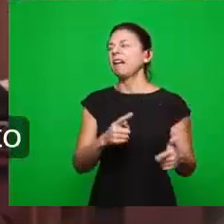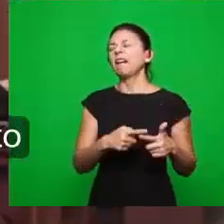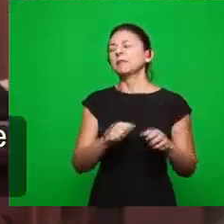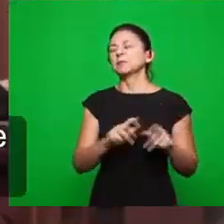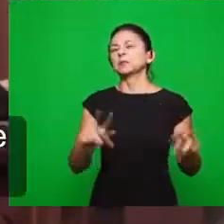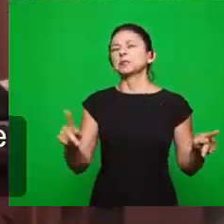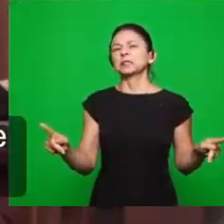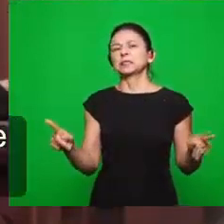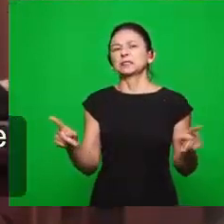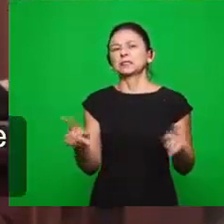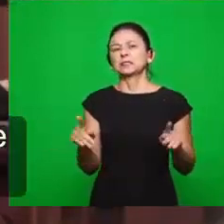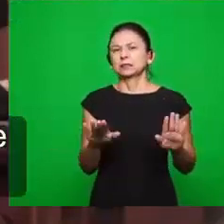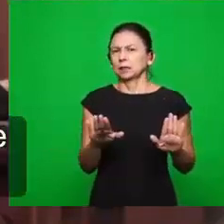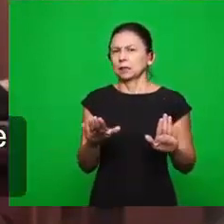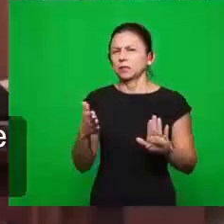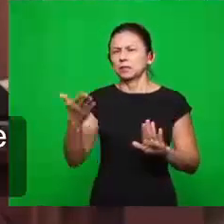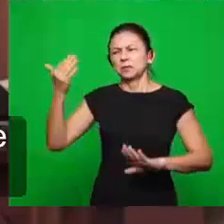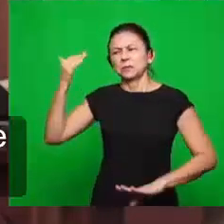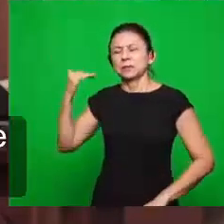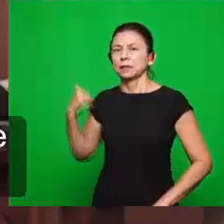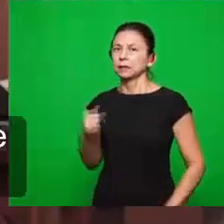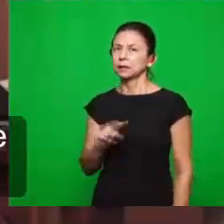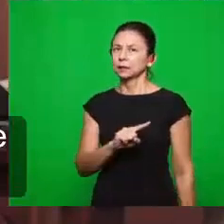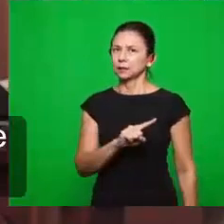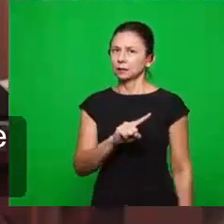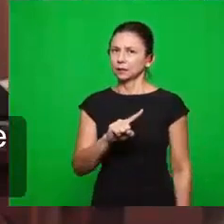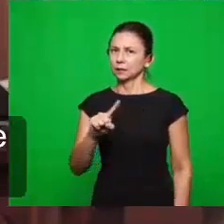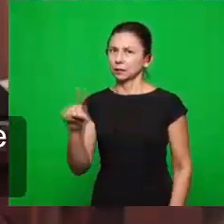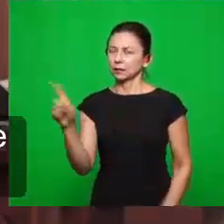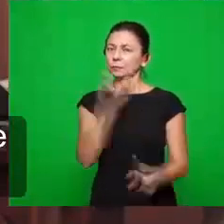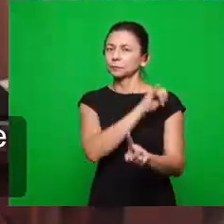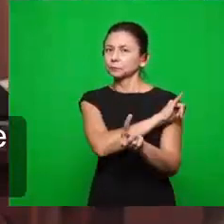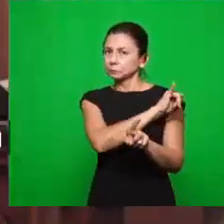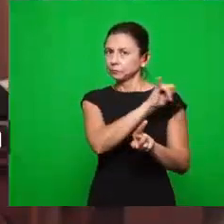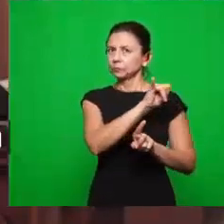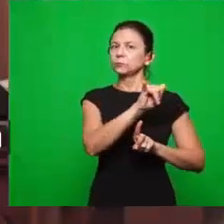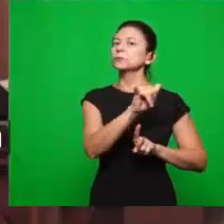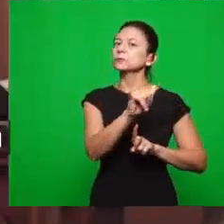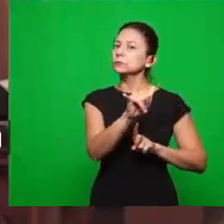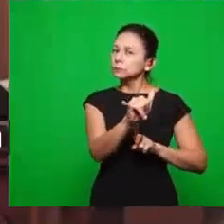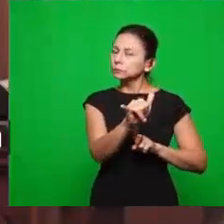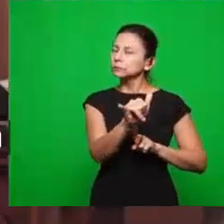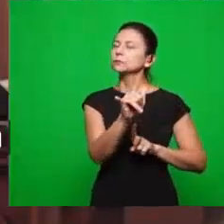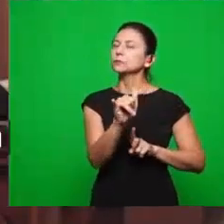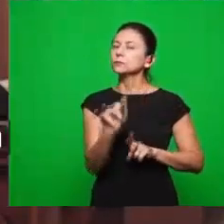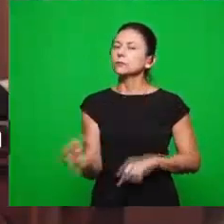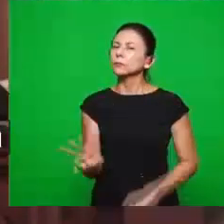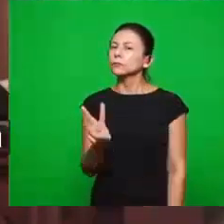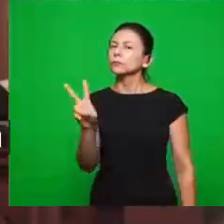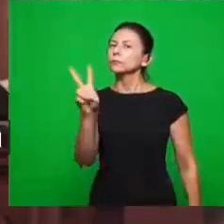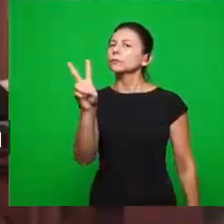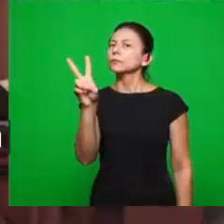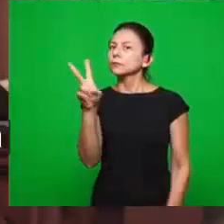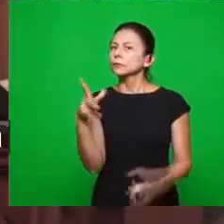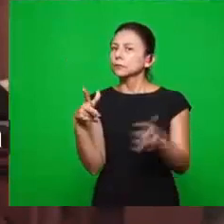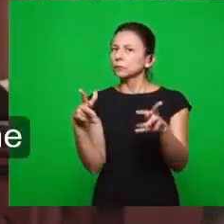lá foi lá para o começo. não foi, não. A profecia, o aspecto profético, ele tem o mesmo valor que